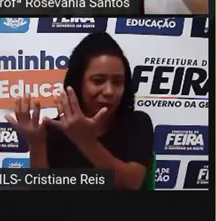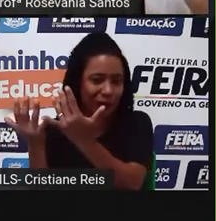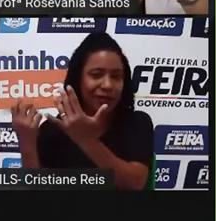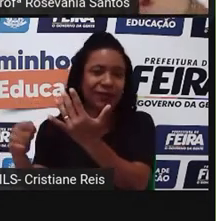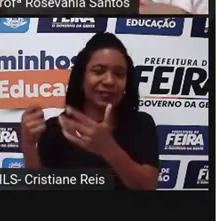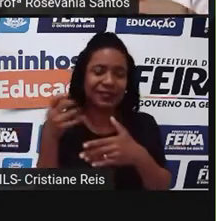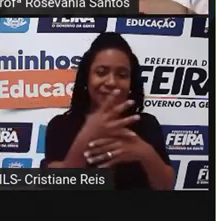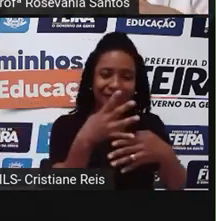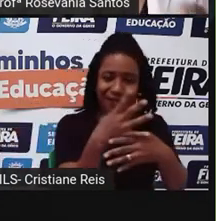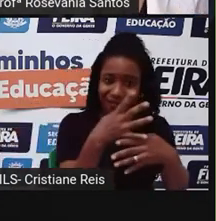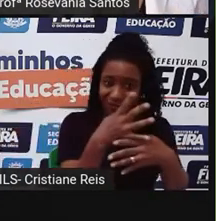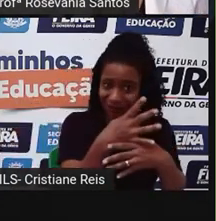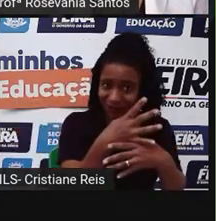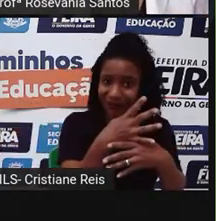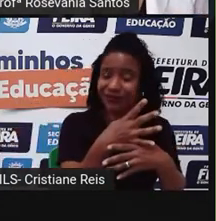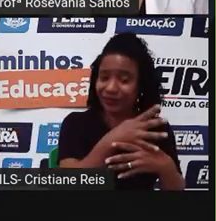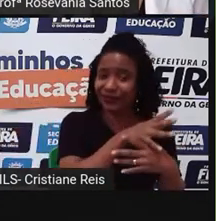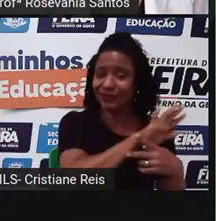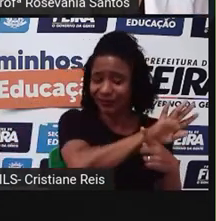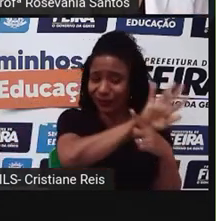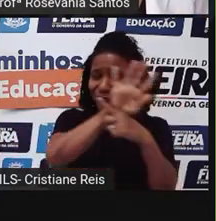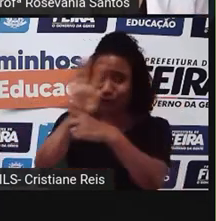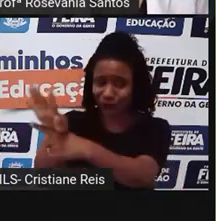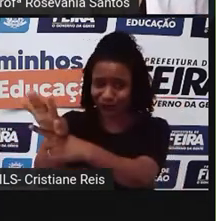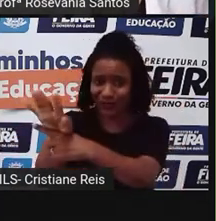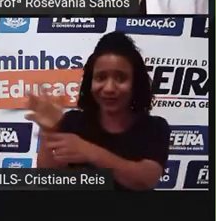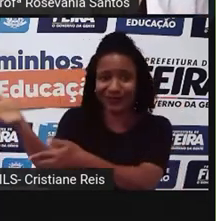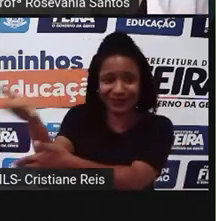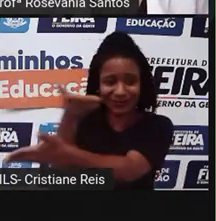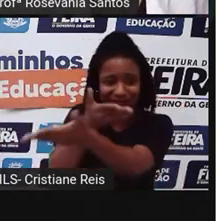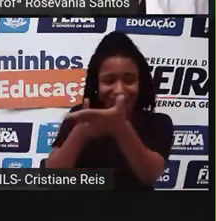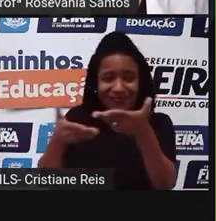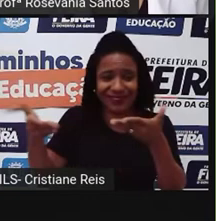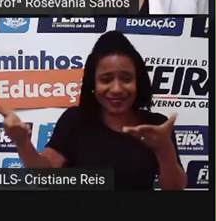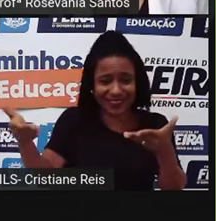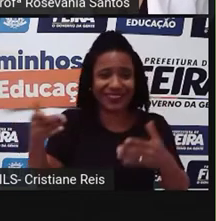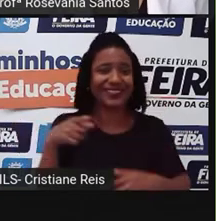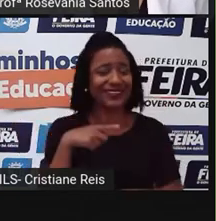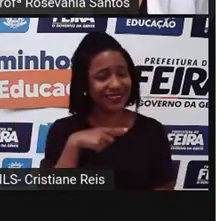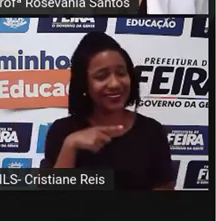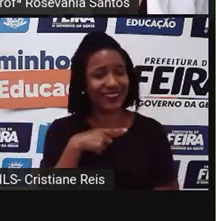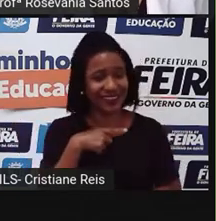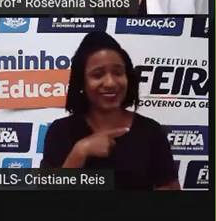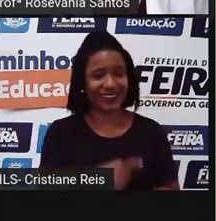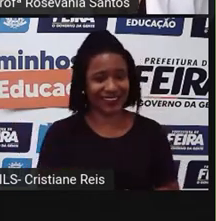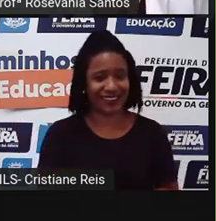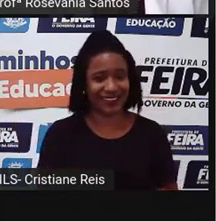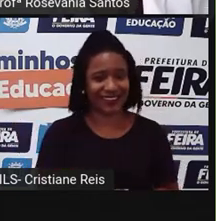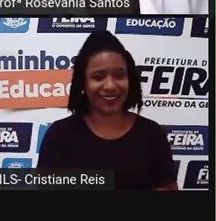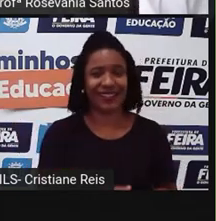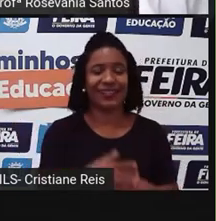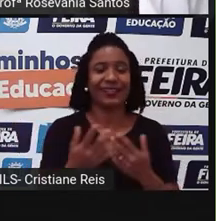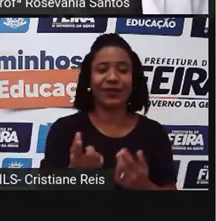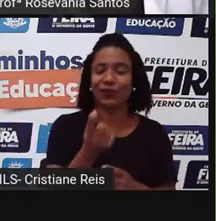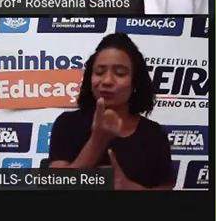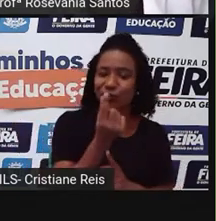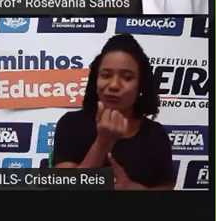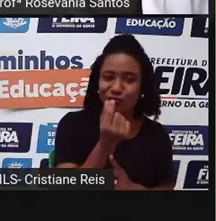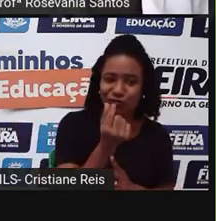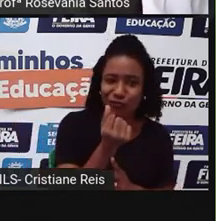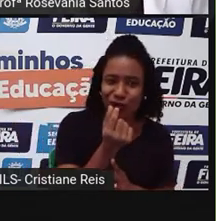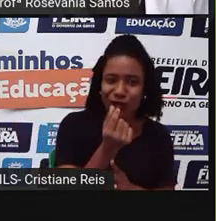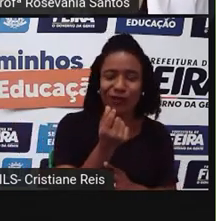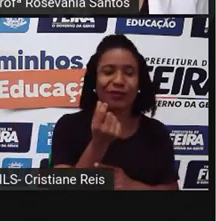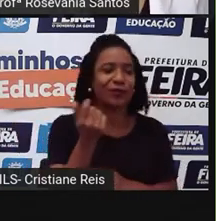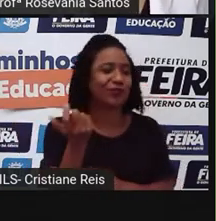que tem uma inter-relação entre eles. Para que eu comece a lise, né? Que eu guarde o meu dinheiro, eu também